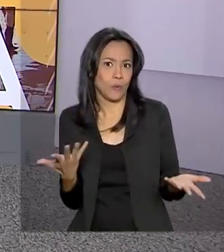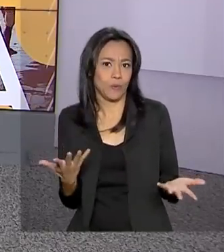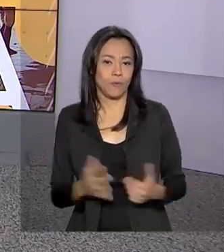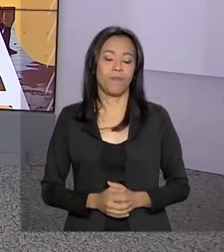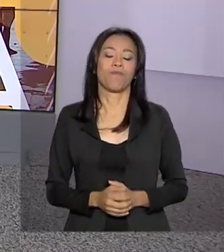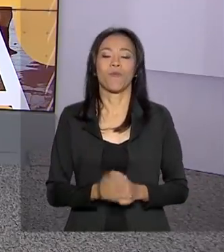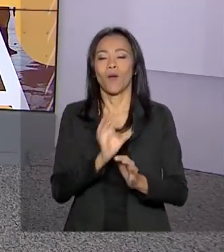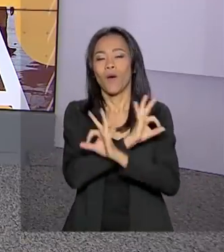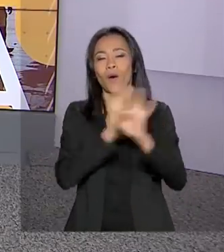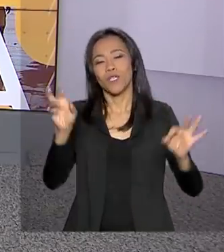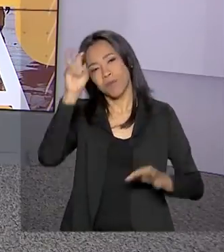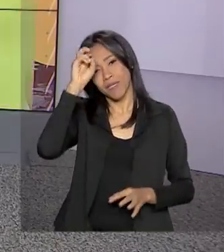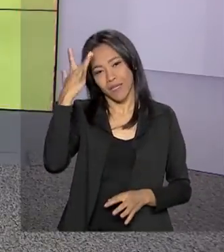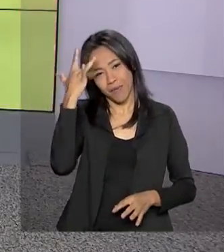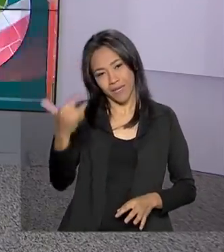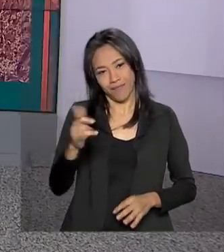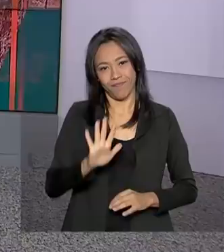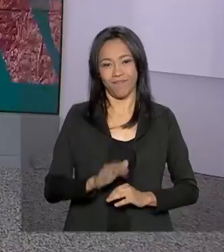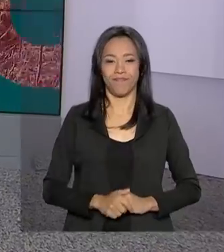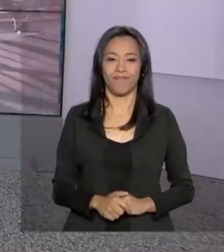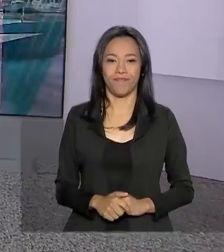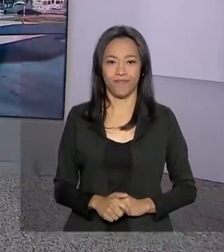Ótima quinta para todos. Até amanhã.